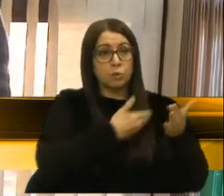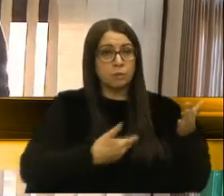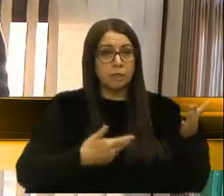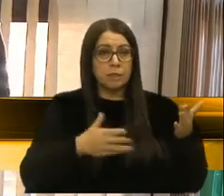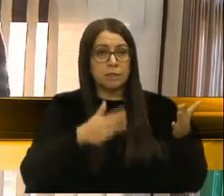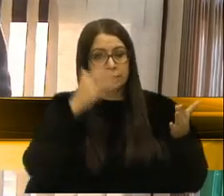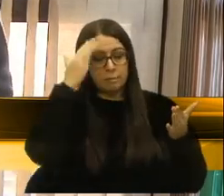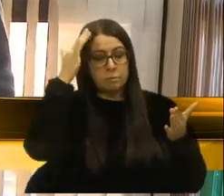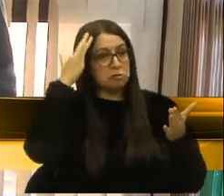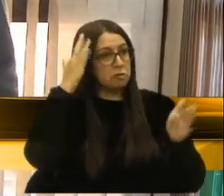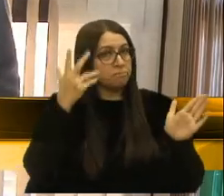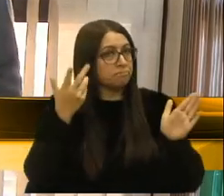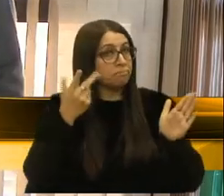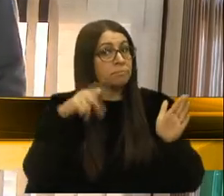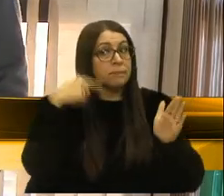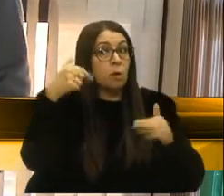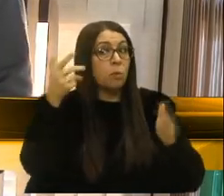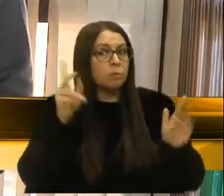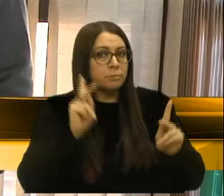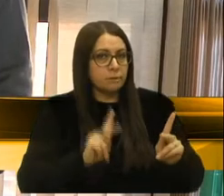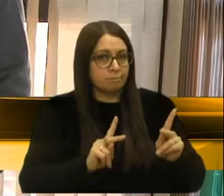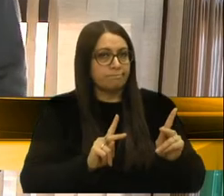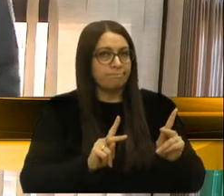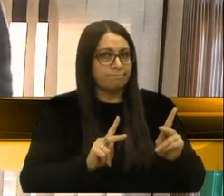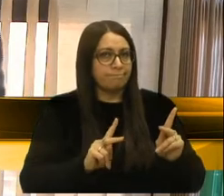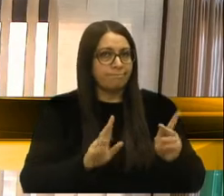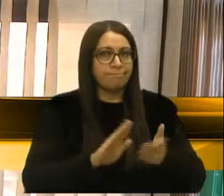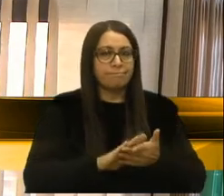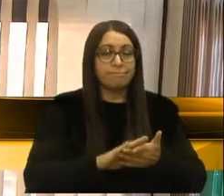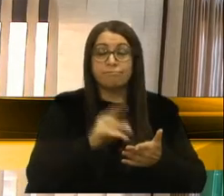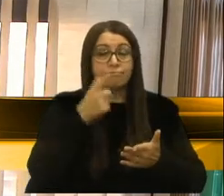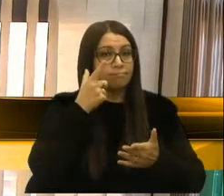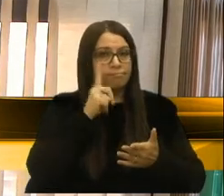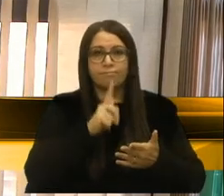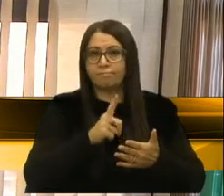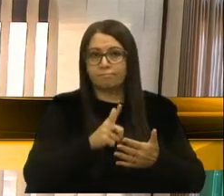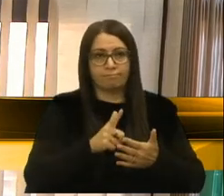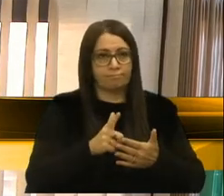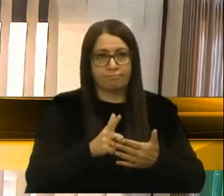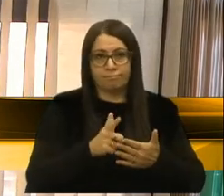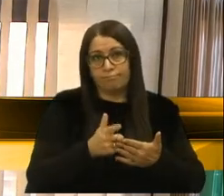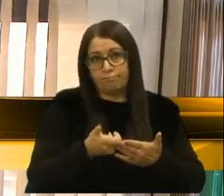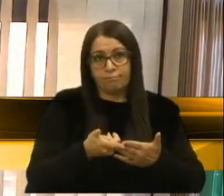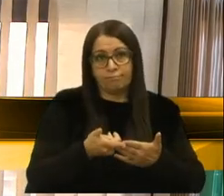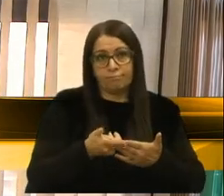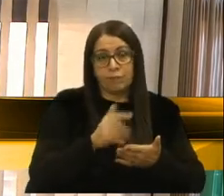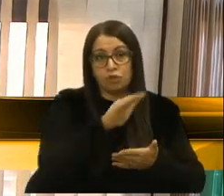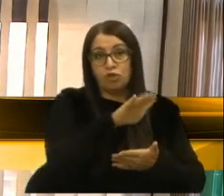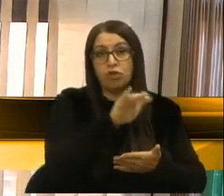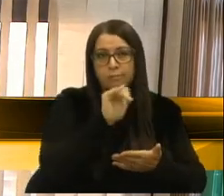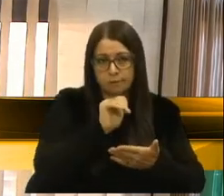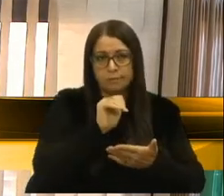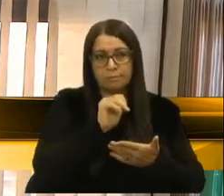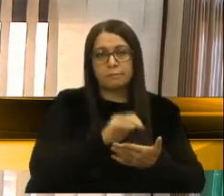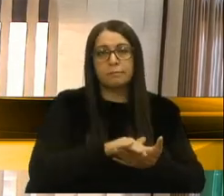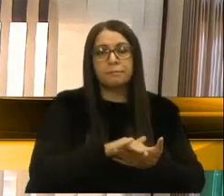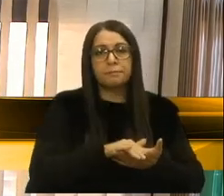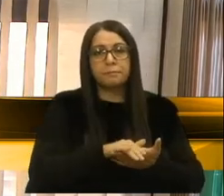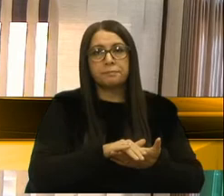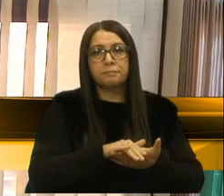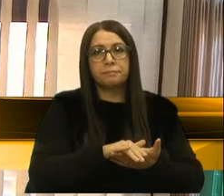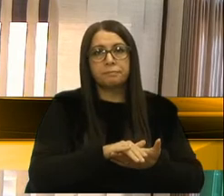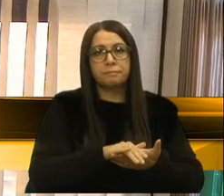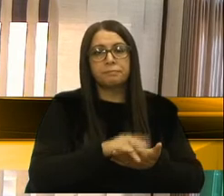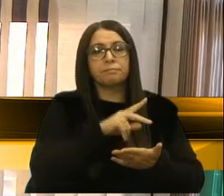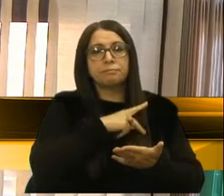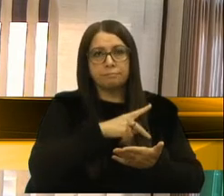imaginar e dimensionar quem é o próximo, e às vezes não consegue ser chamado. Então, senhor